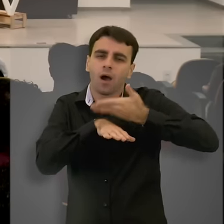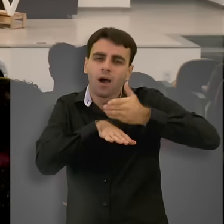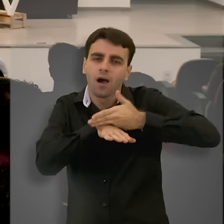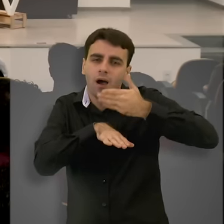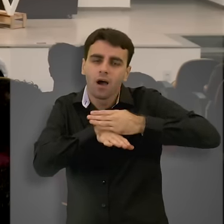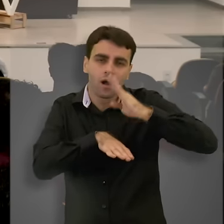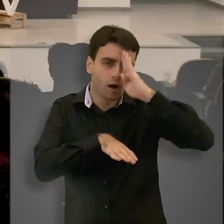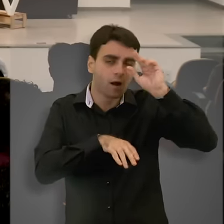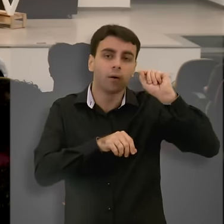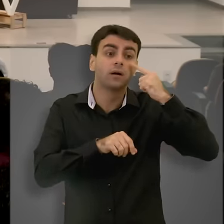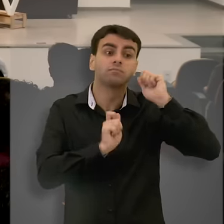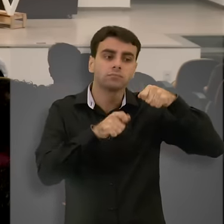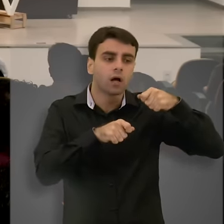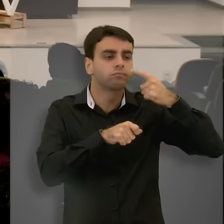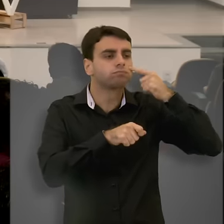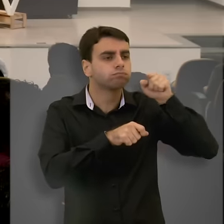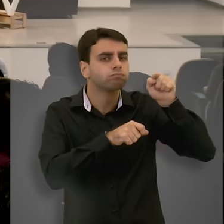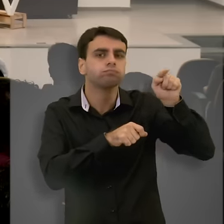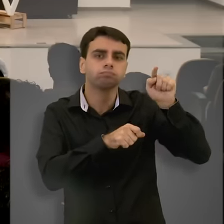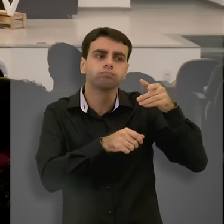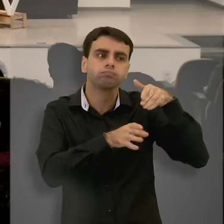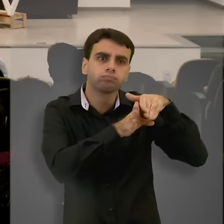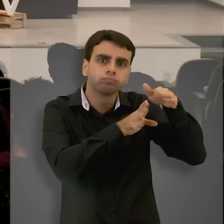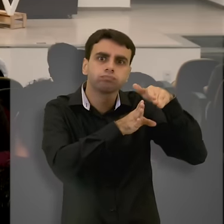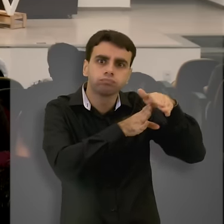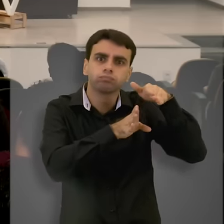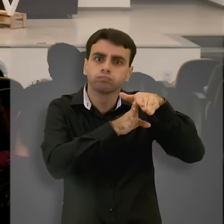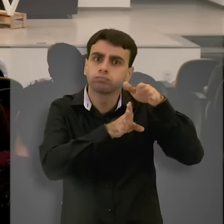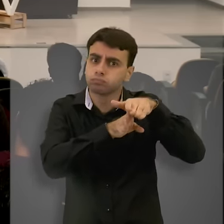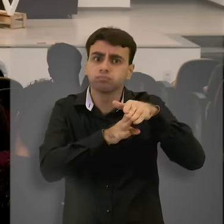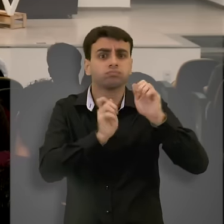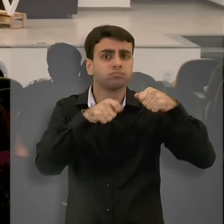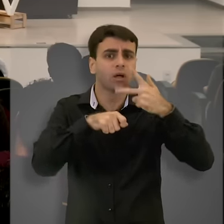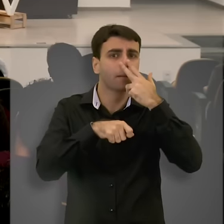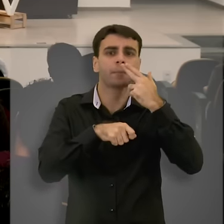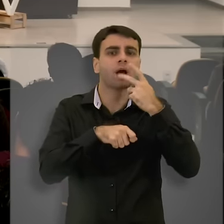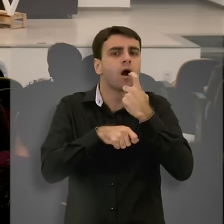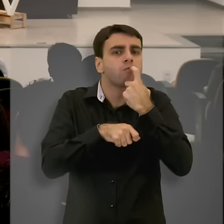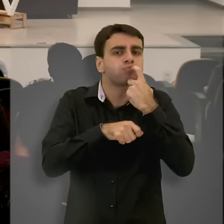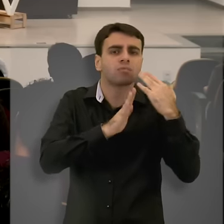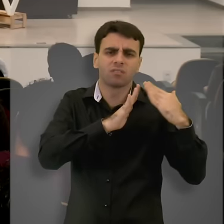da população são possíveis de resolver do seu lado, perto de onde você mora.